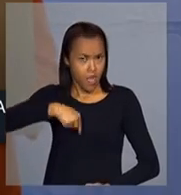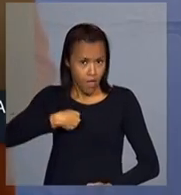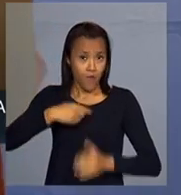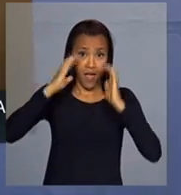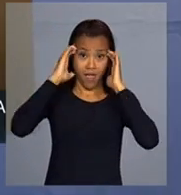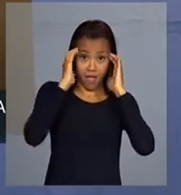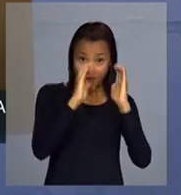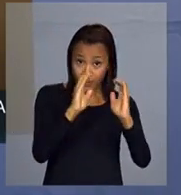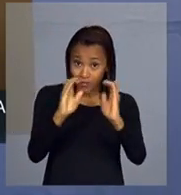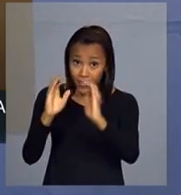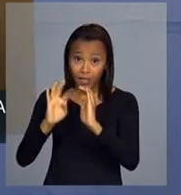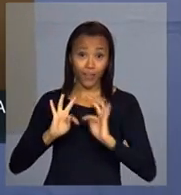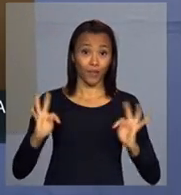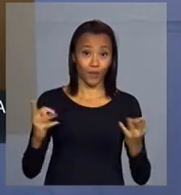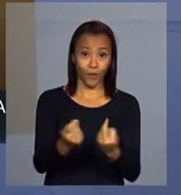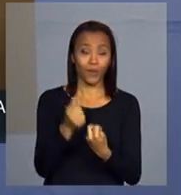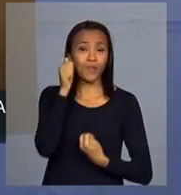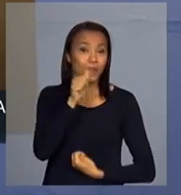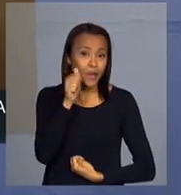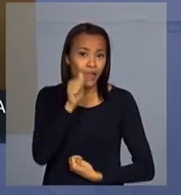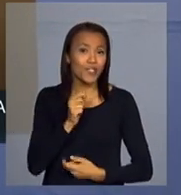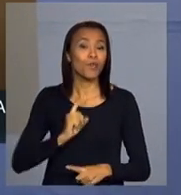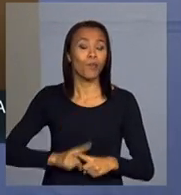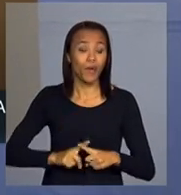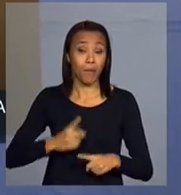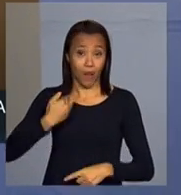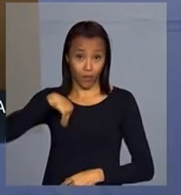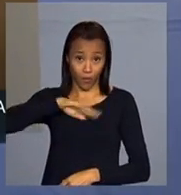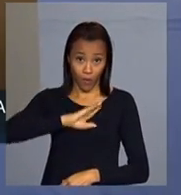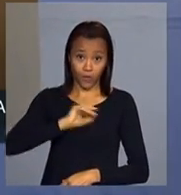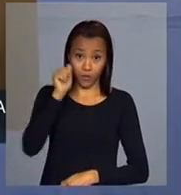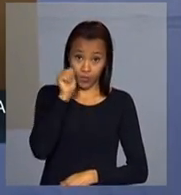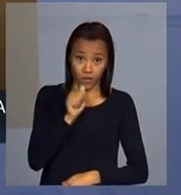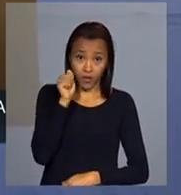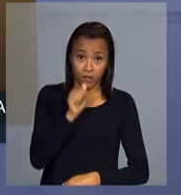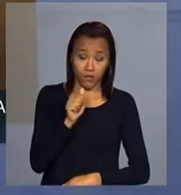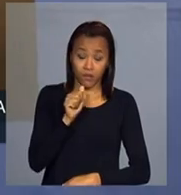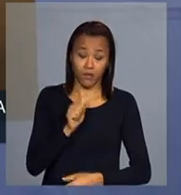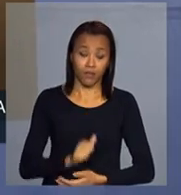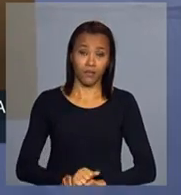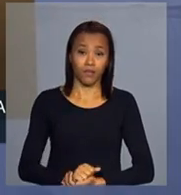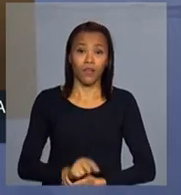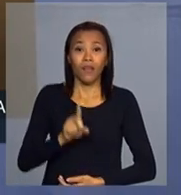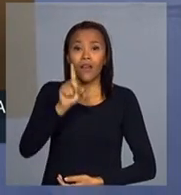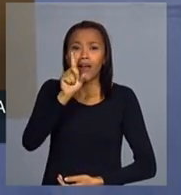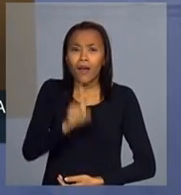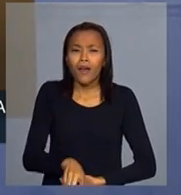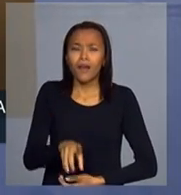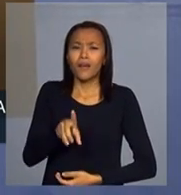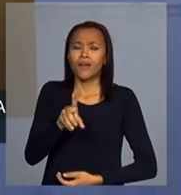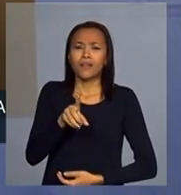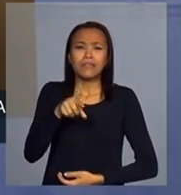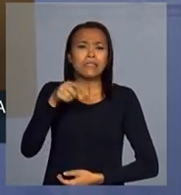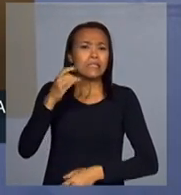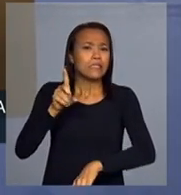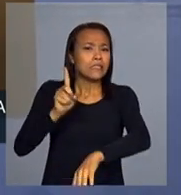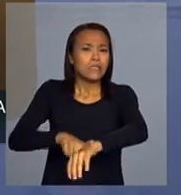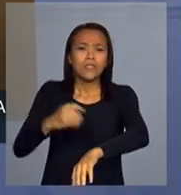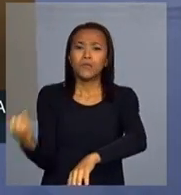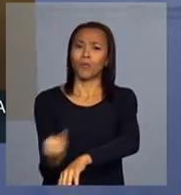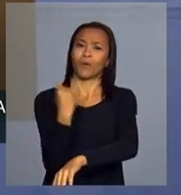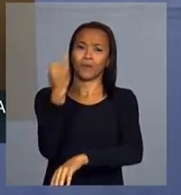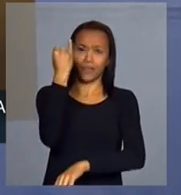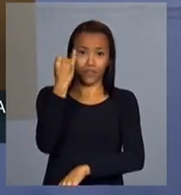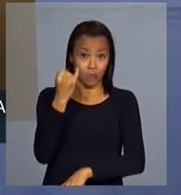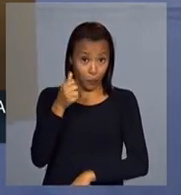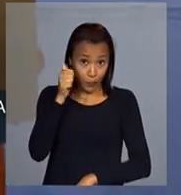porque, para nós mulheres, é um momento muito importante. Uma